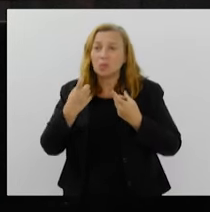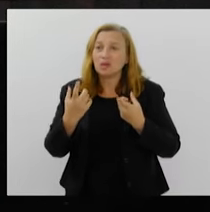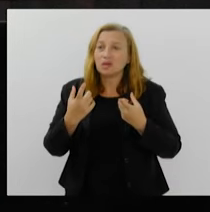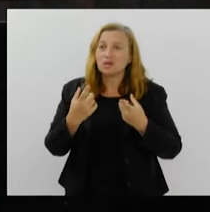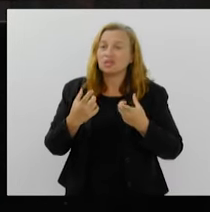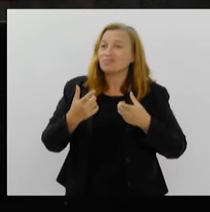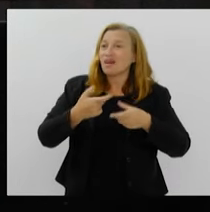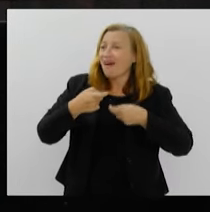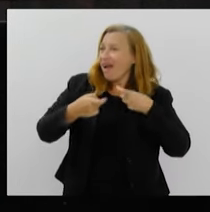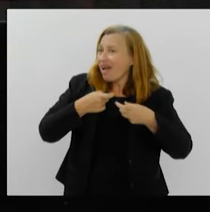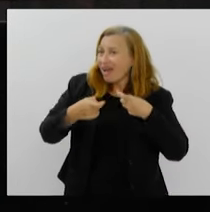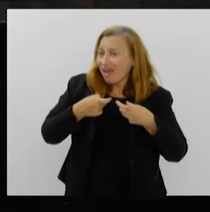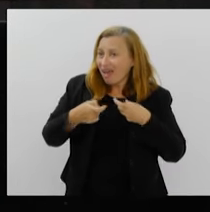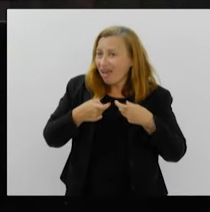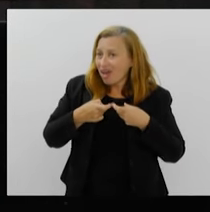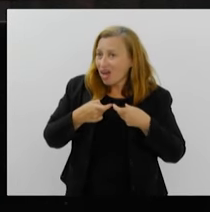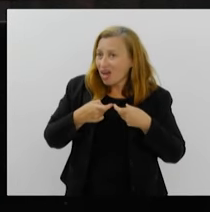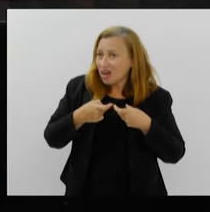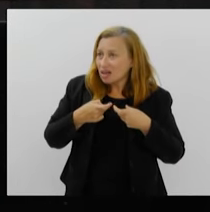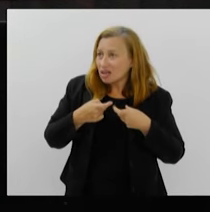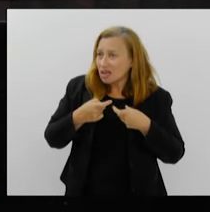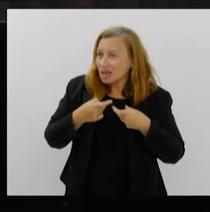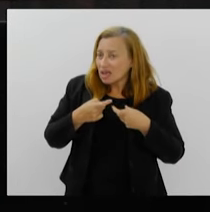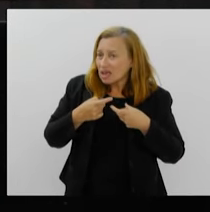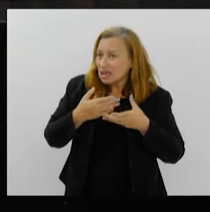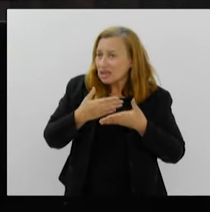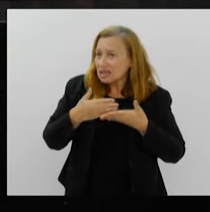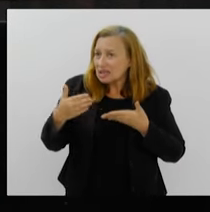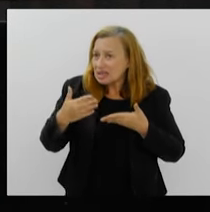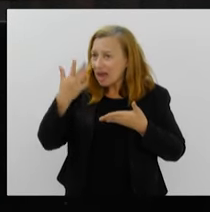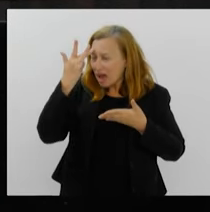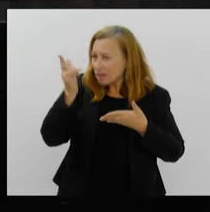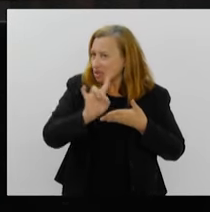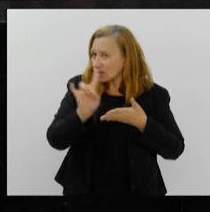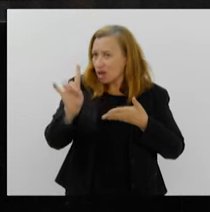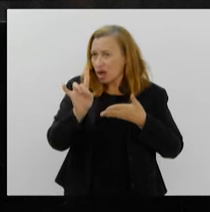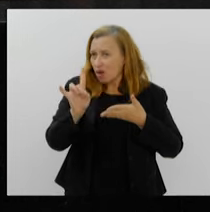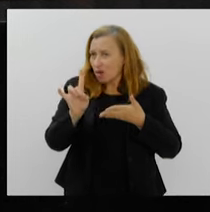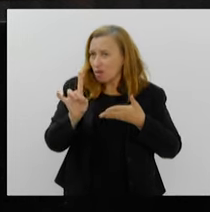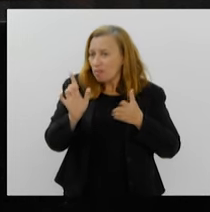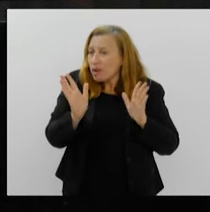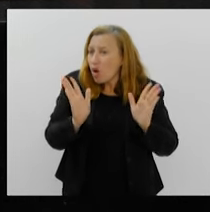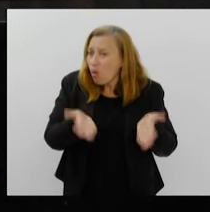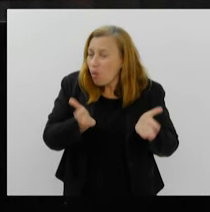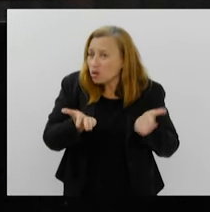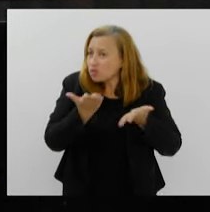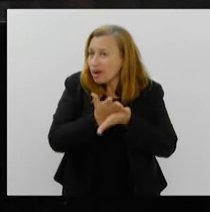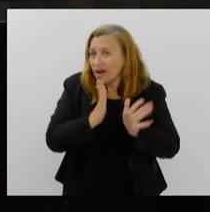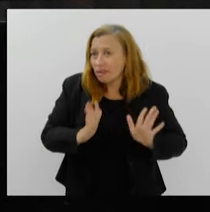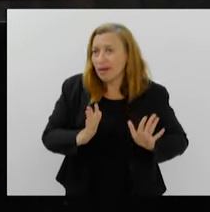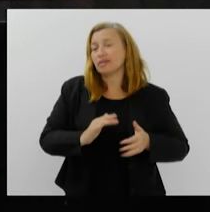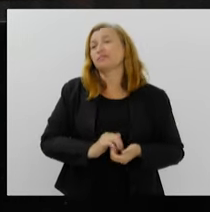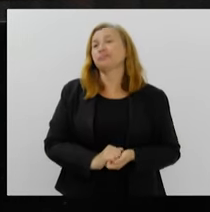uma premência, não é para amanhã, não, é para hoje, é uma premência para hoje.